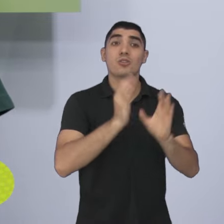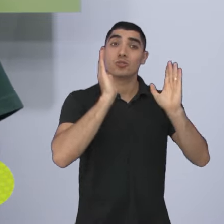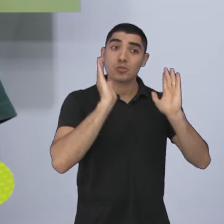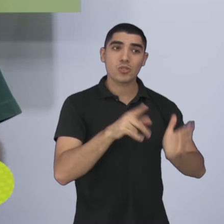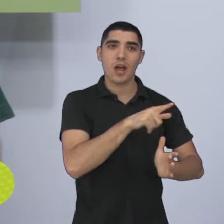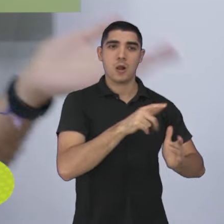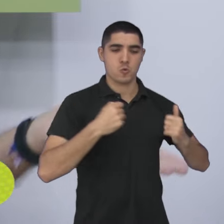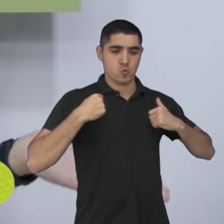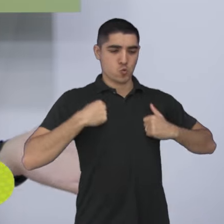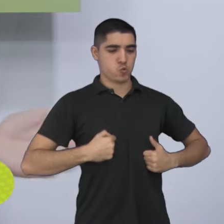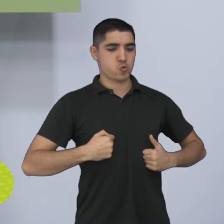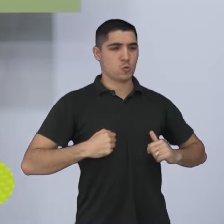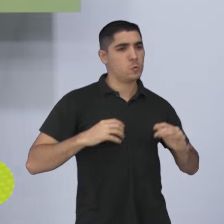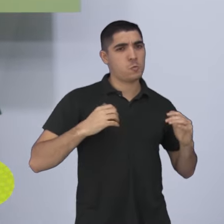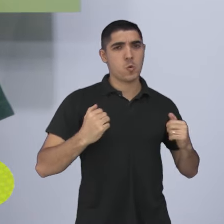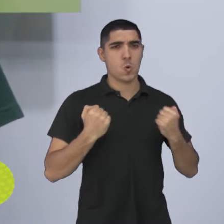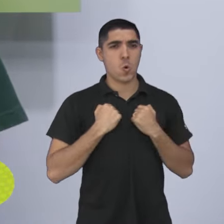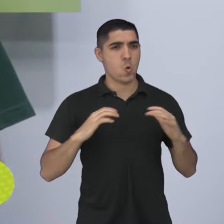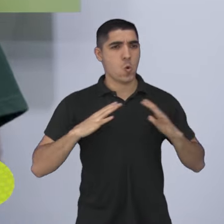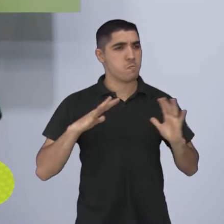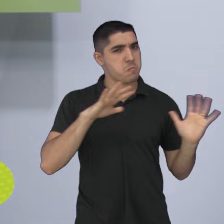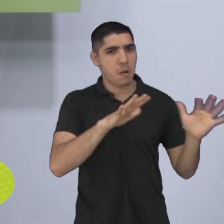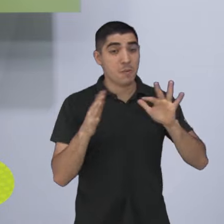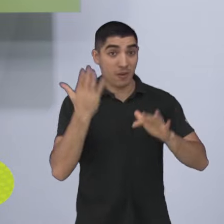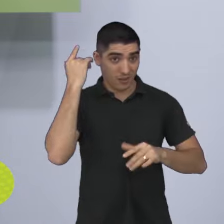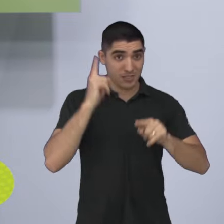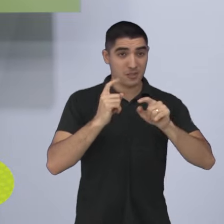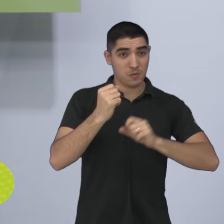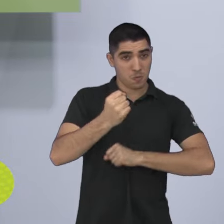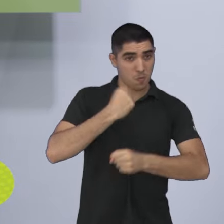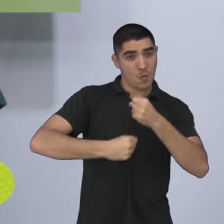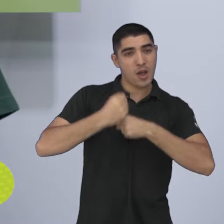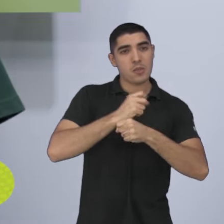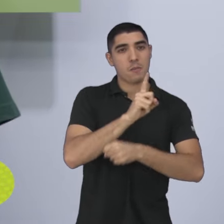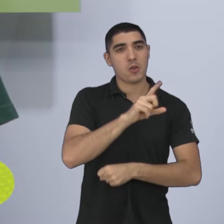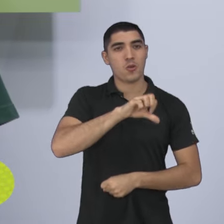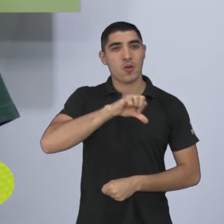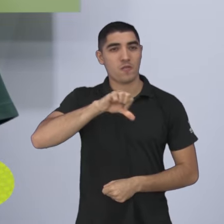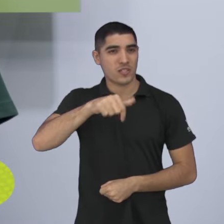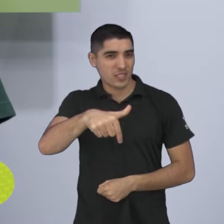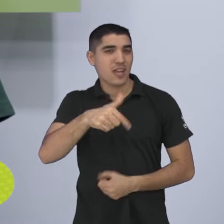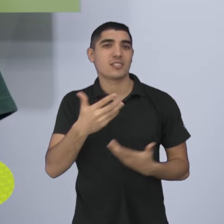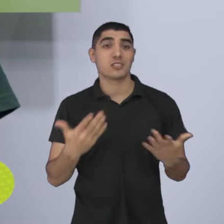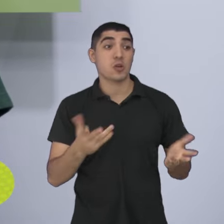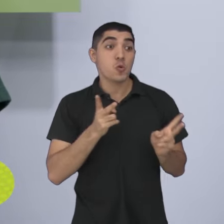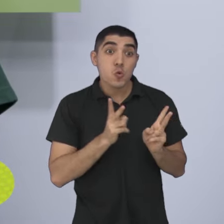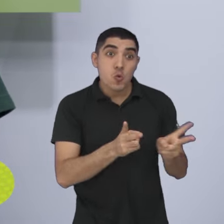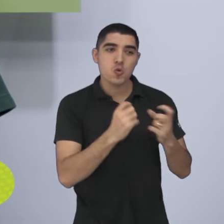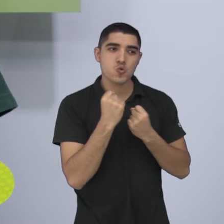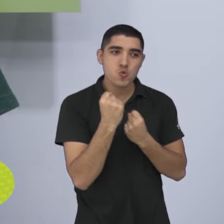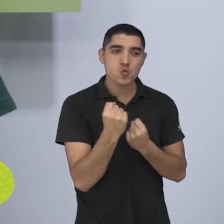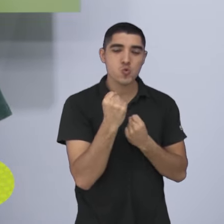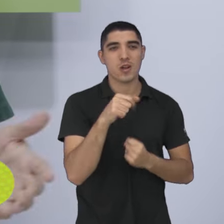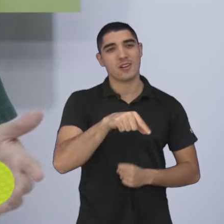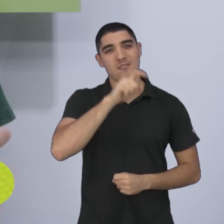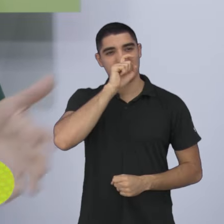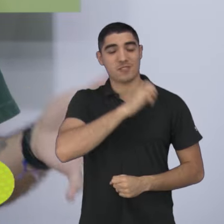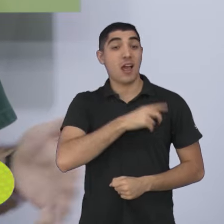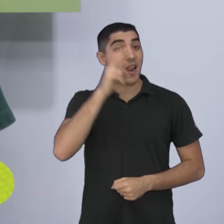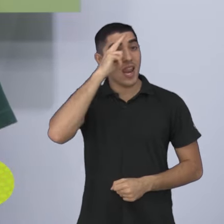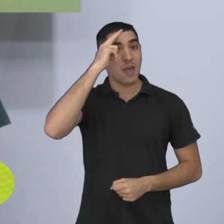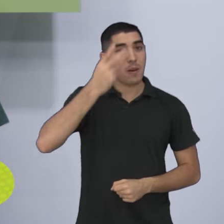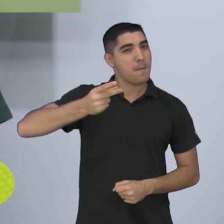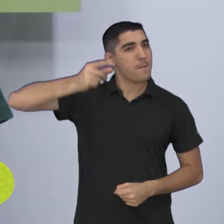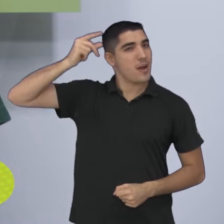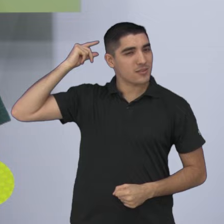muitos torcedores que acompanharam aquela época, 97, continuam torcendo para o São José. Então, muitos ainda lembram do Sérgio Guedes